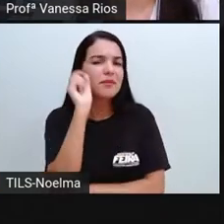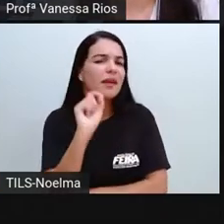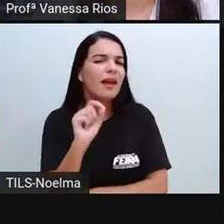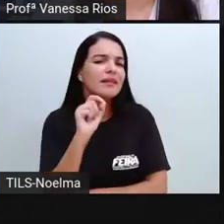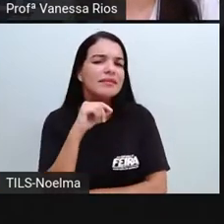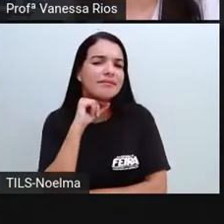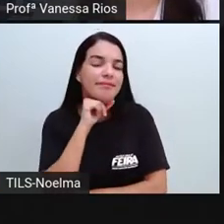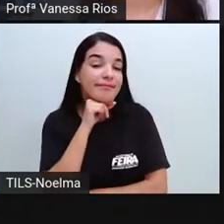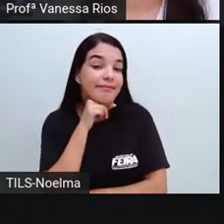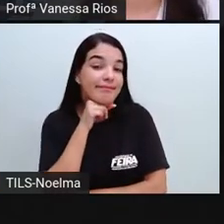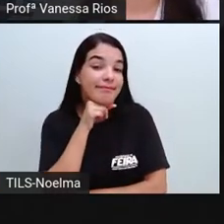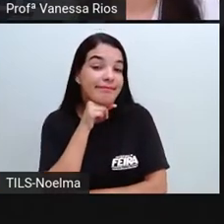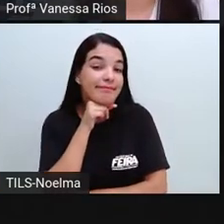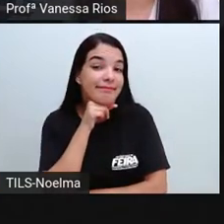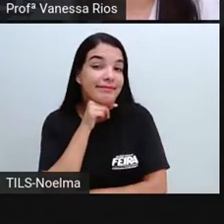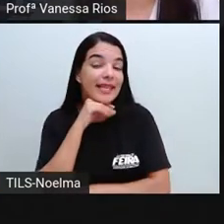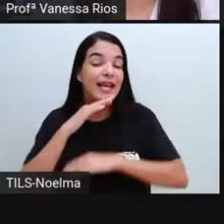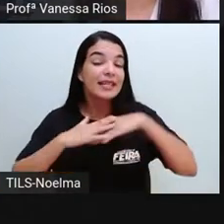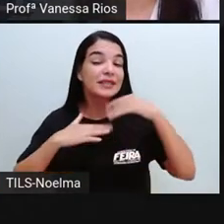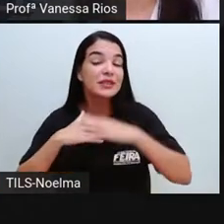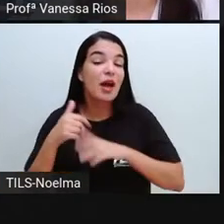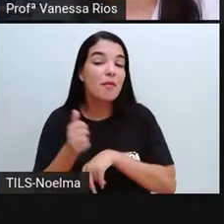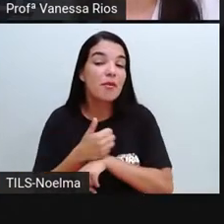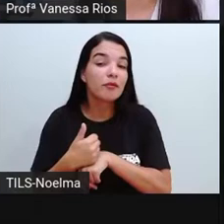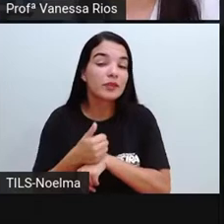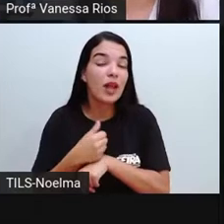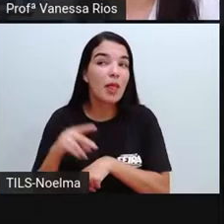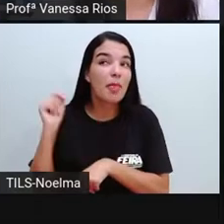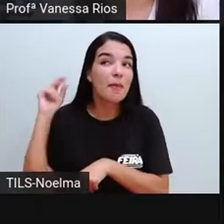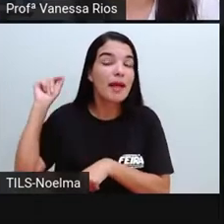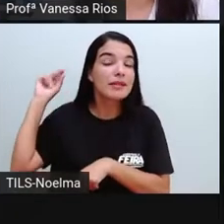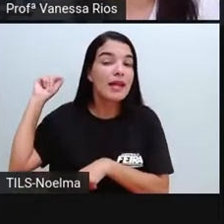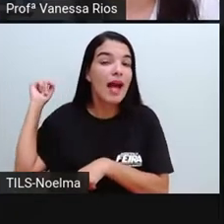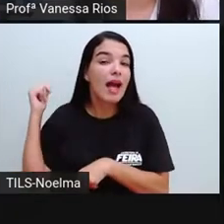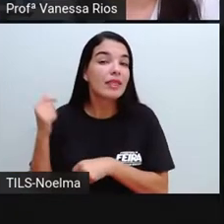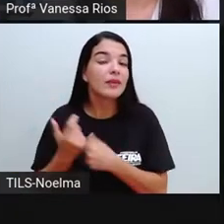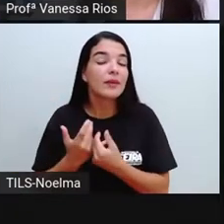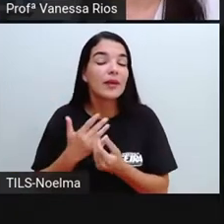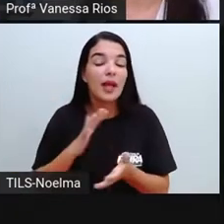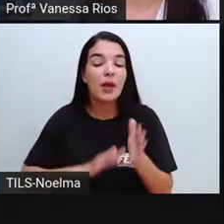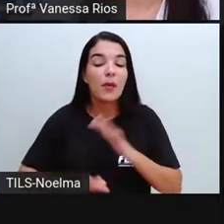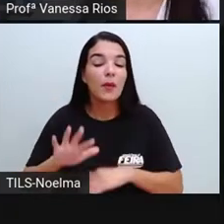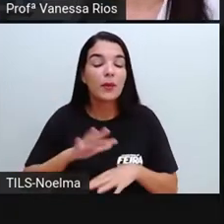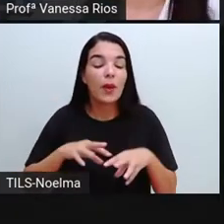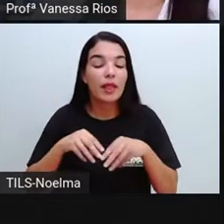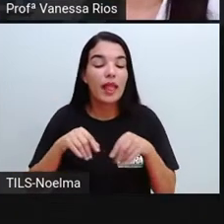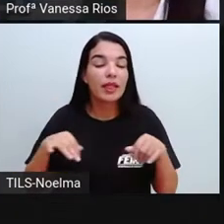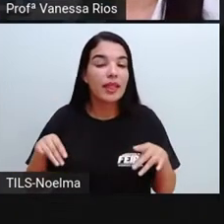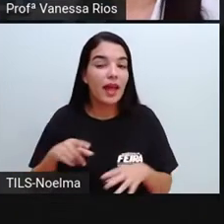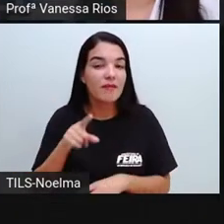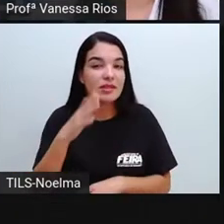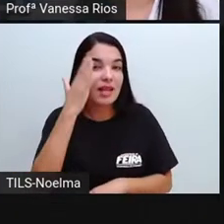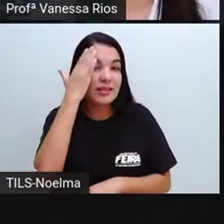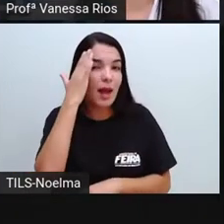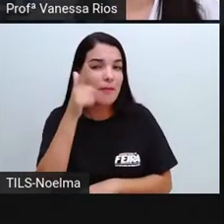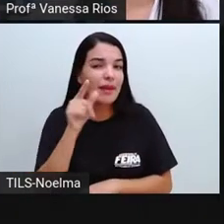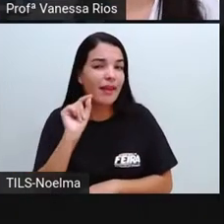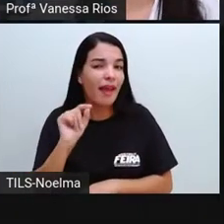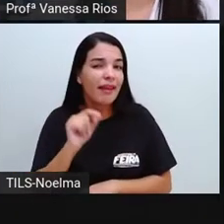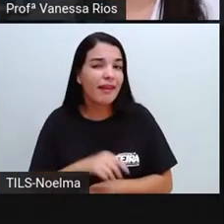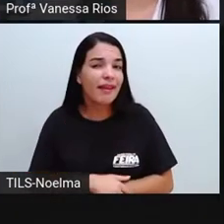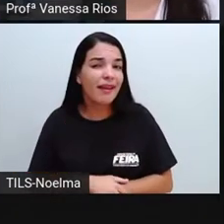esses profissionais ou essas pessoas que lidaram com a terra ou lidam, lidaram com a terra aí há anos atrás?